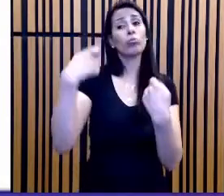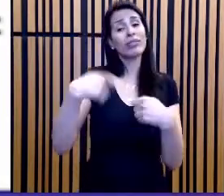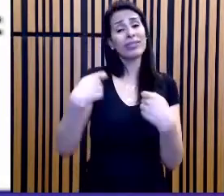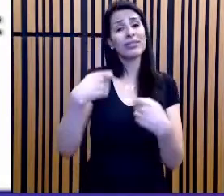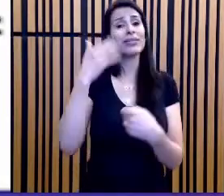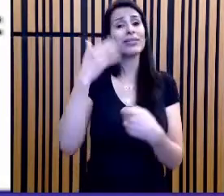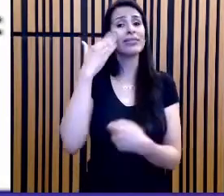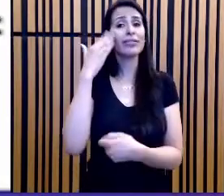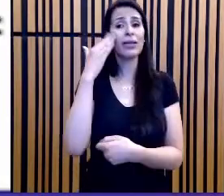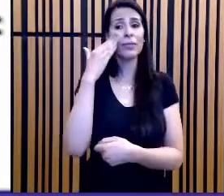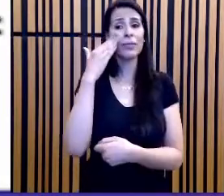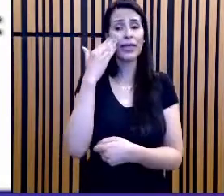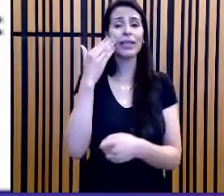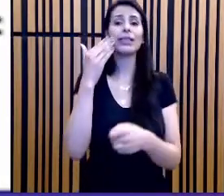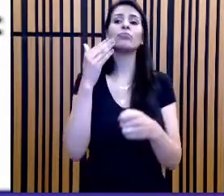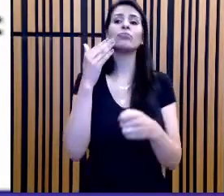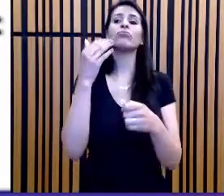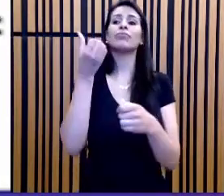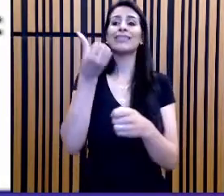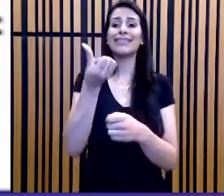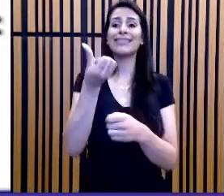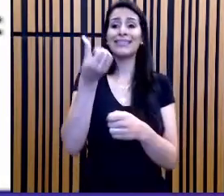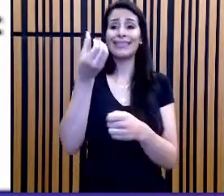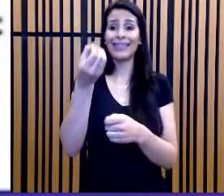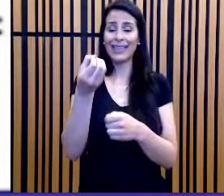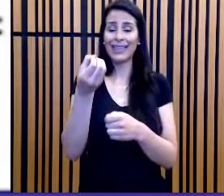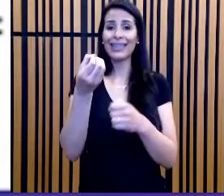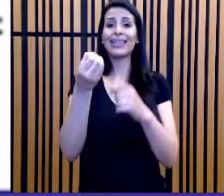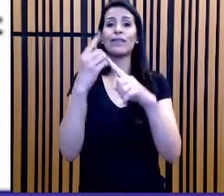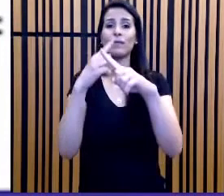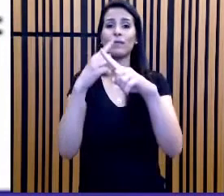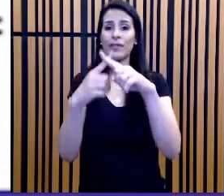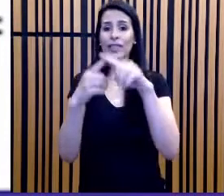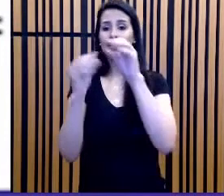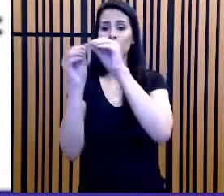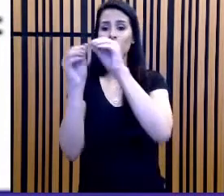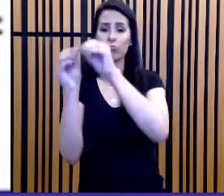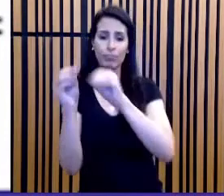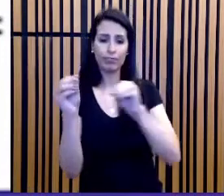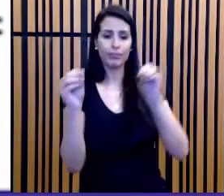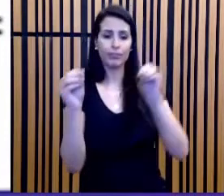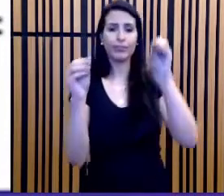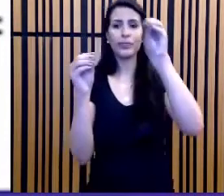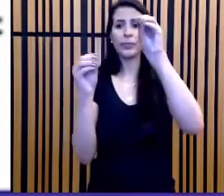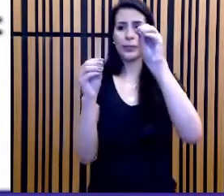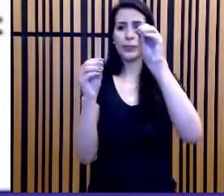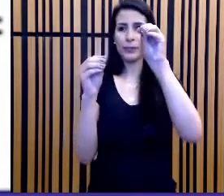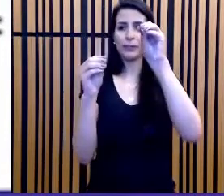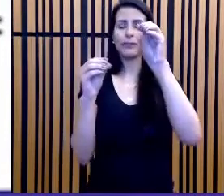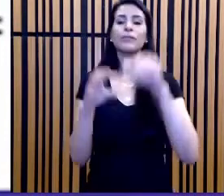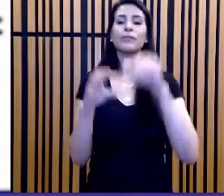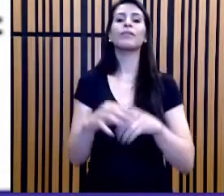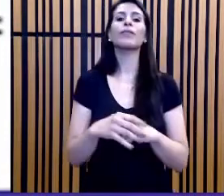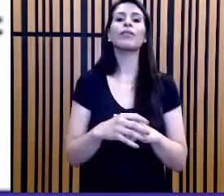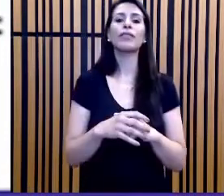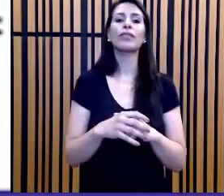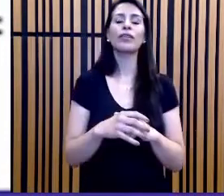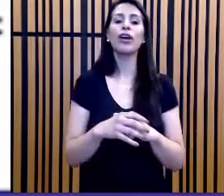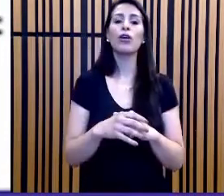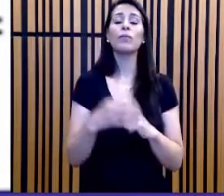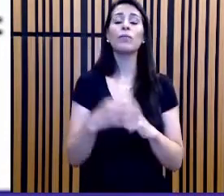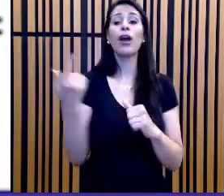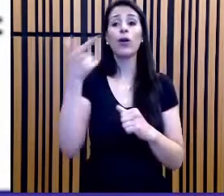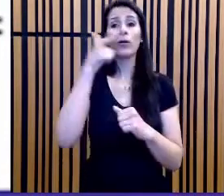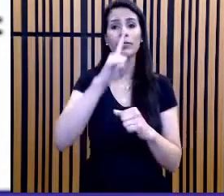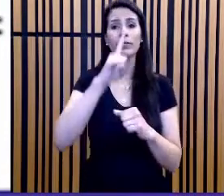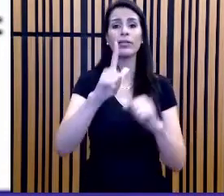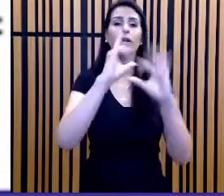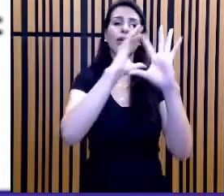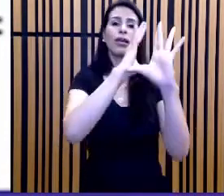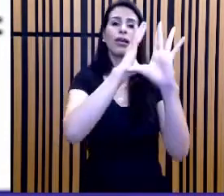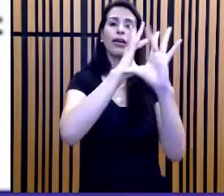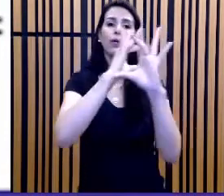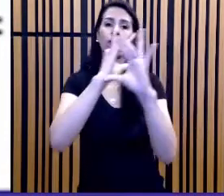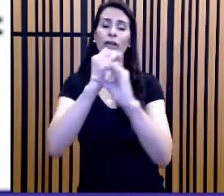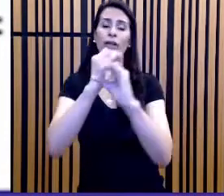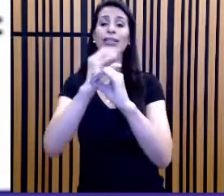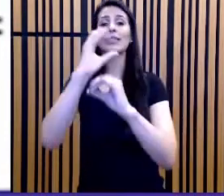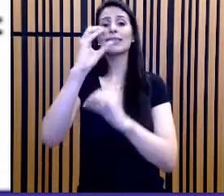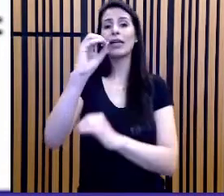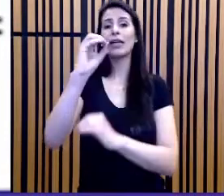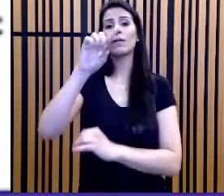multiplicando para o lado esquerdo da igualdade, que na minha equação virou direito, para eu simplificar e chegar em 0